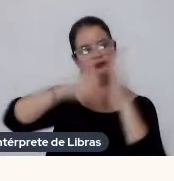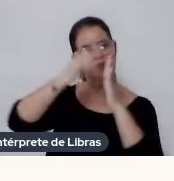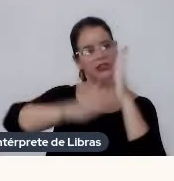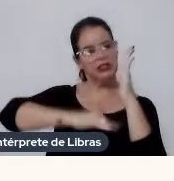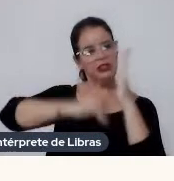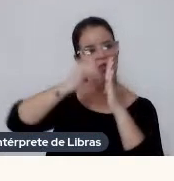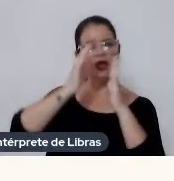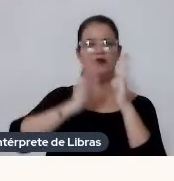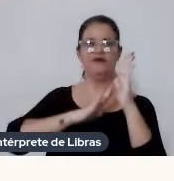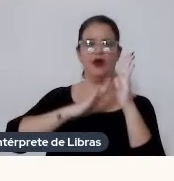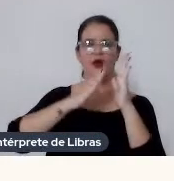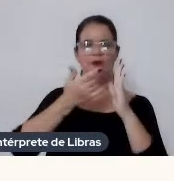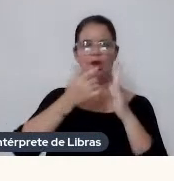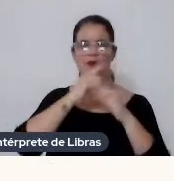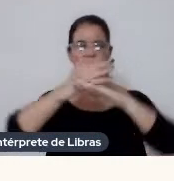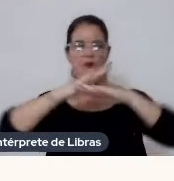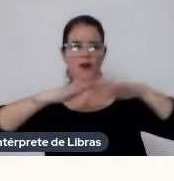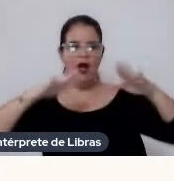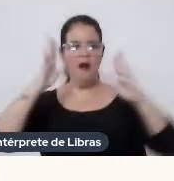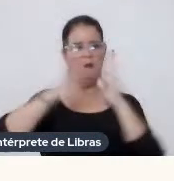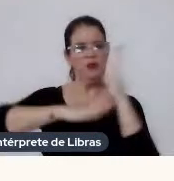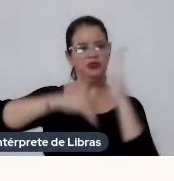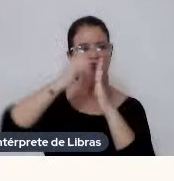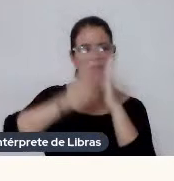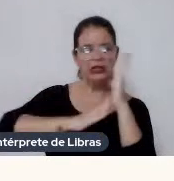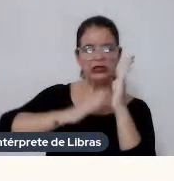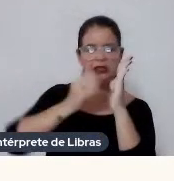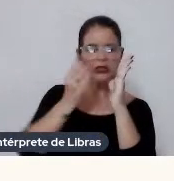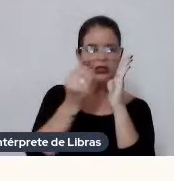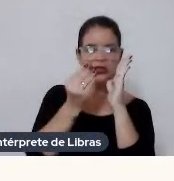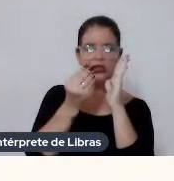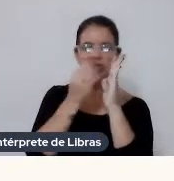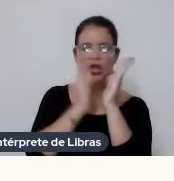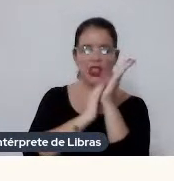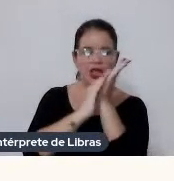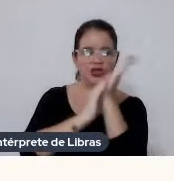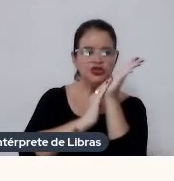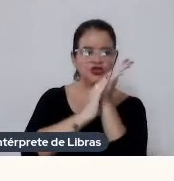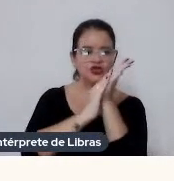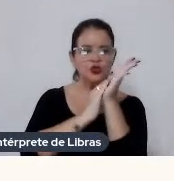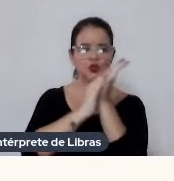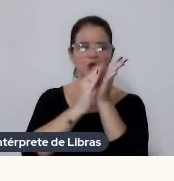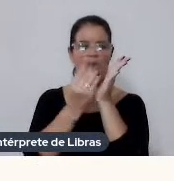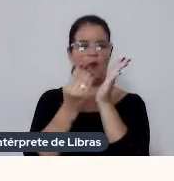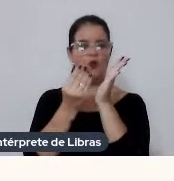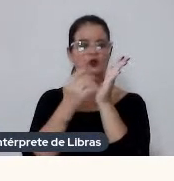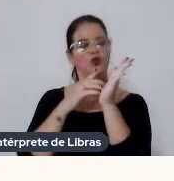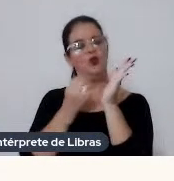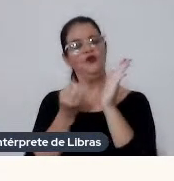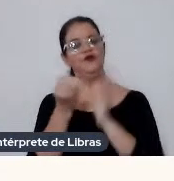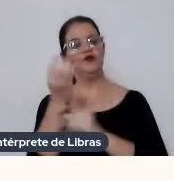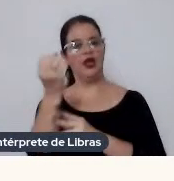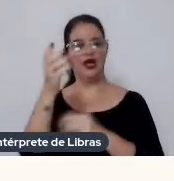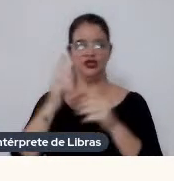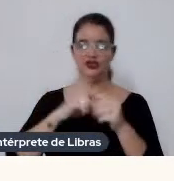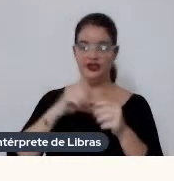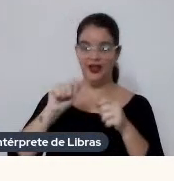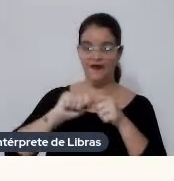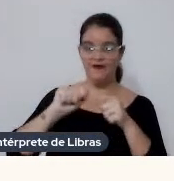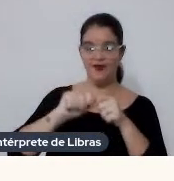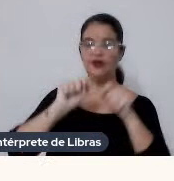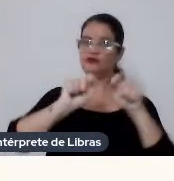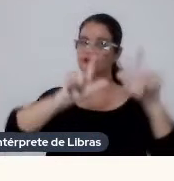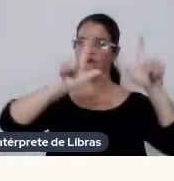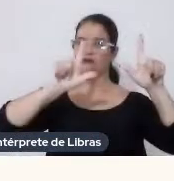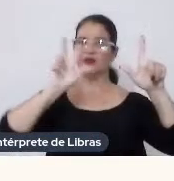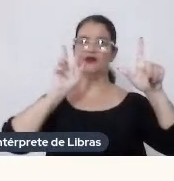mar, com muita tinta, ali, uma coisa com muita textura, eu tinha feito uma viagem e tinha visto esses quadros, e quando